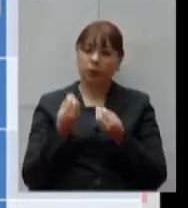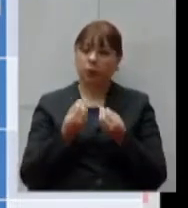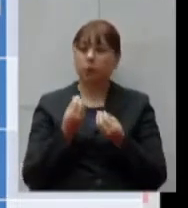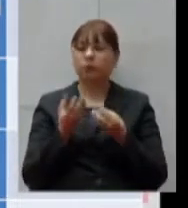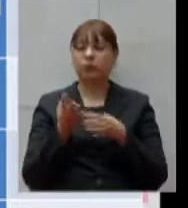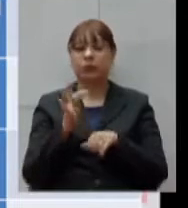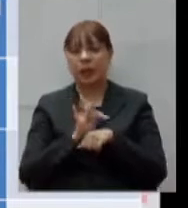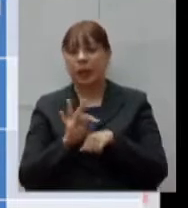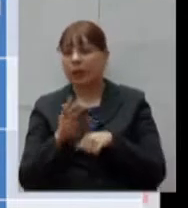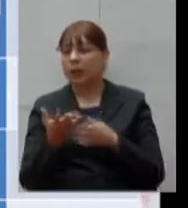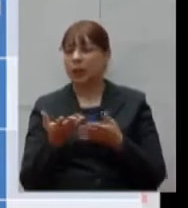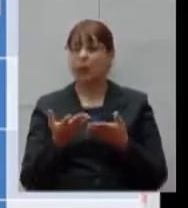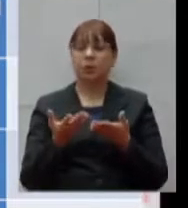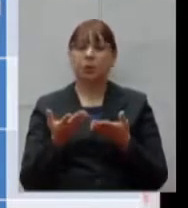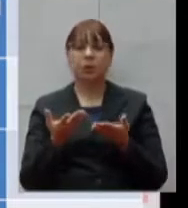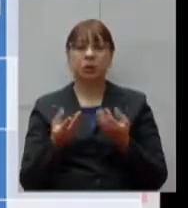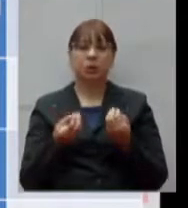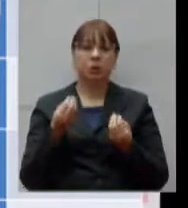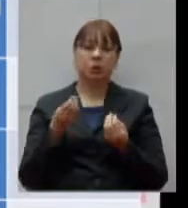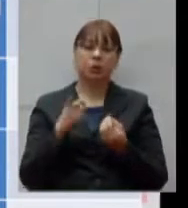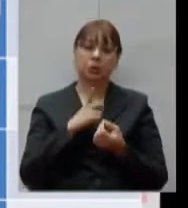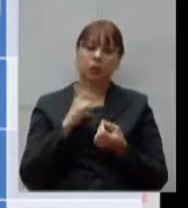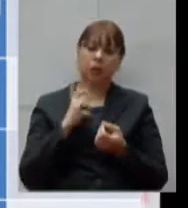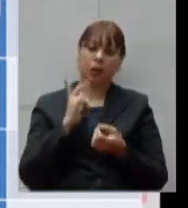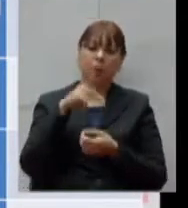são feitos através de uma pontuação.